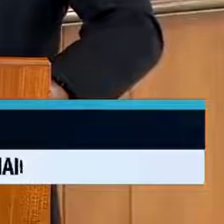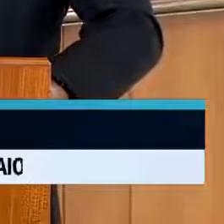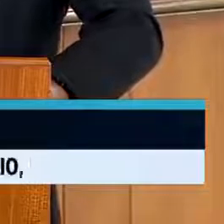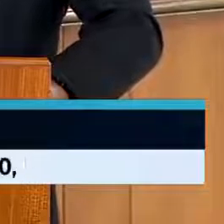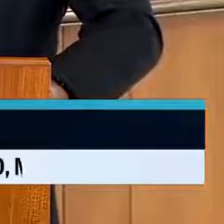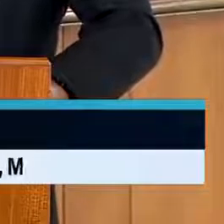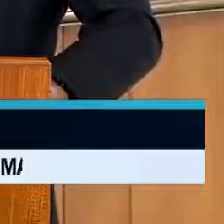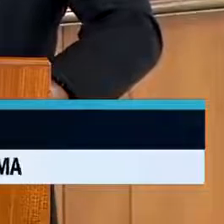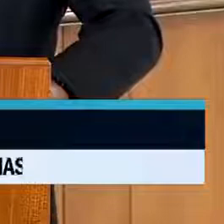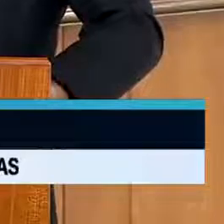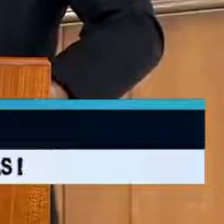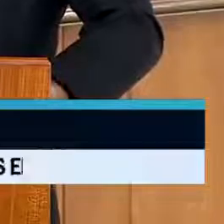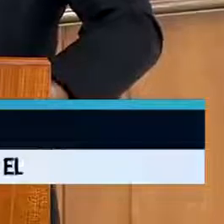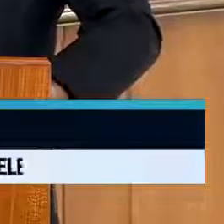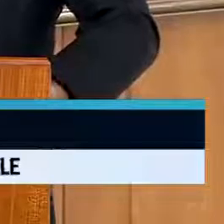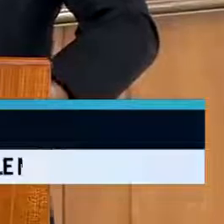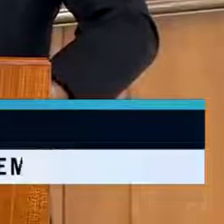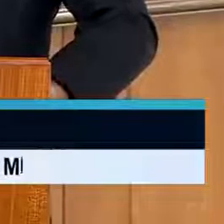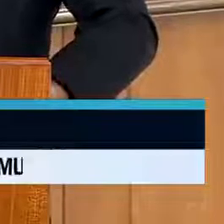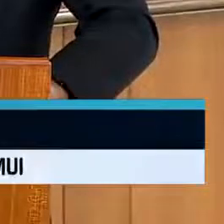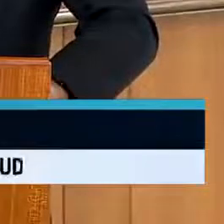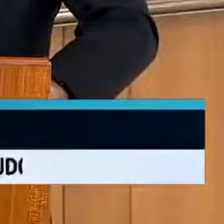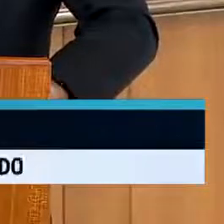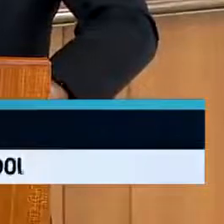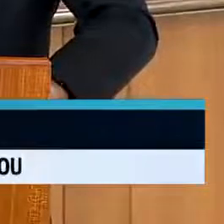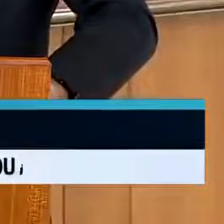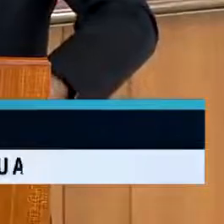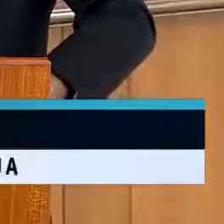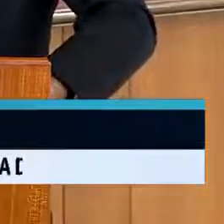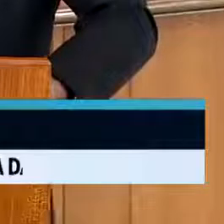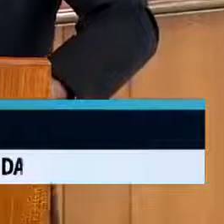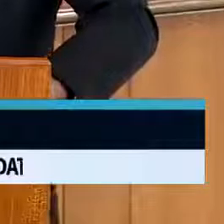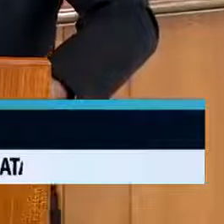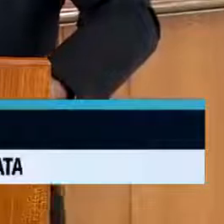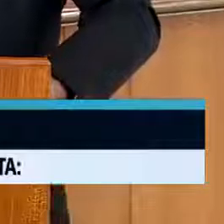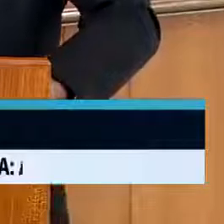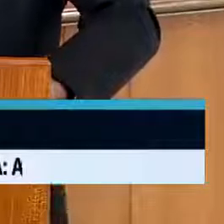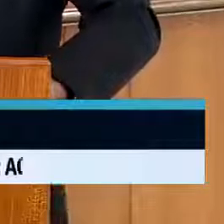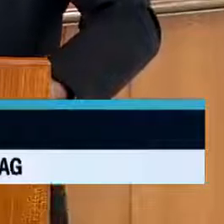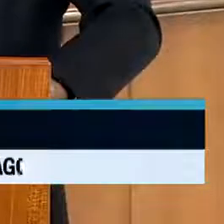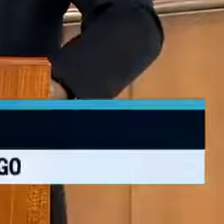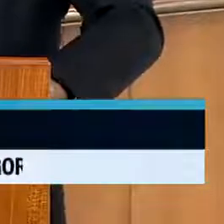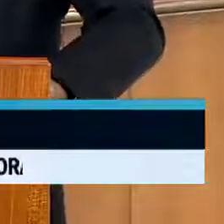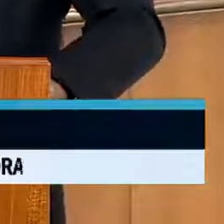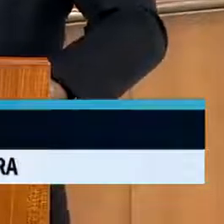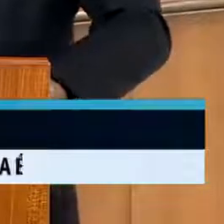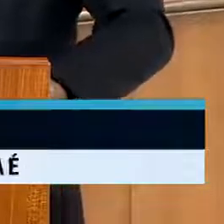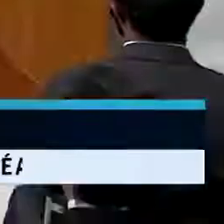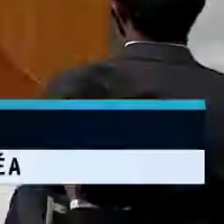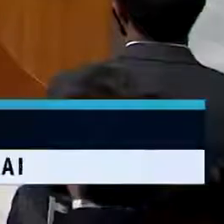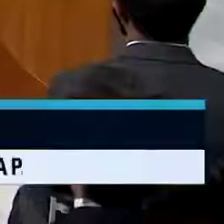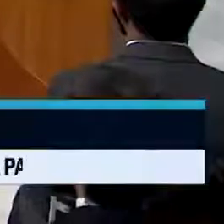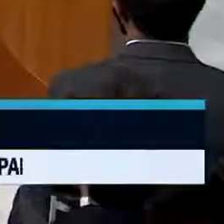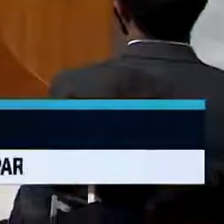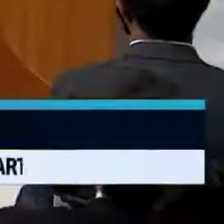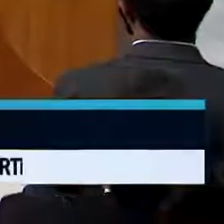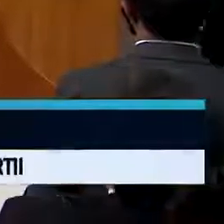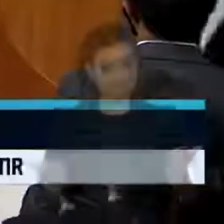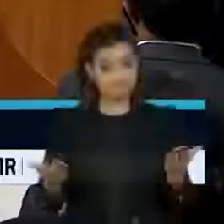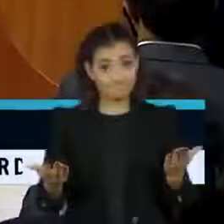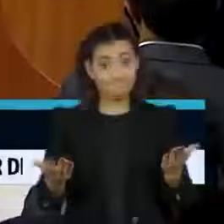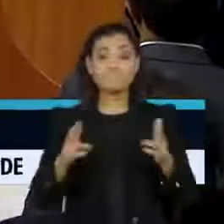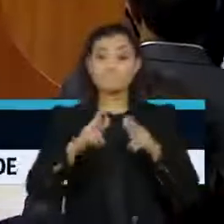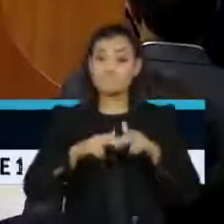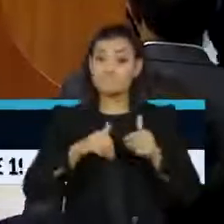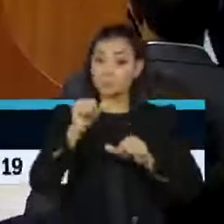nós vamos, cada vez mais, buscando maneiras de enfrentar também a esse inimigo. A mudança de